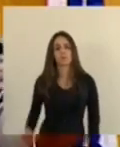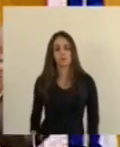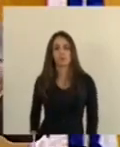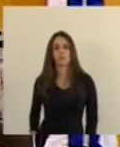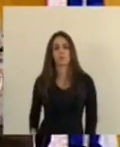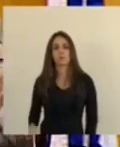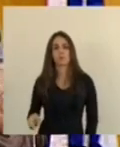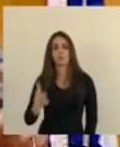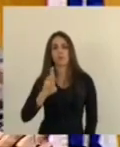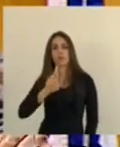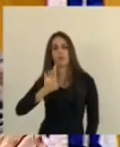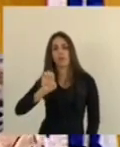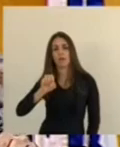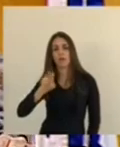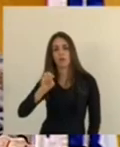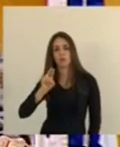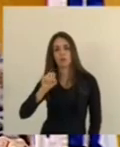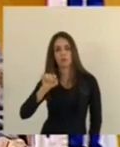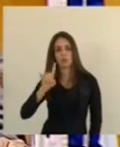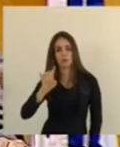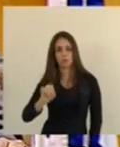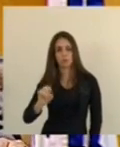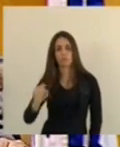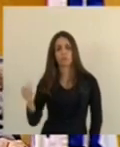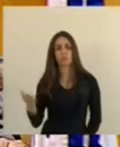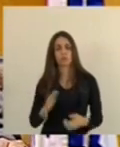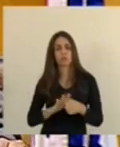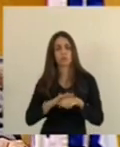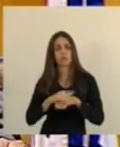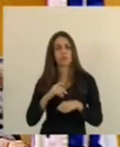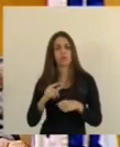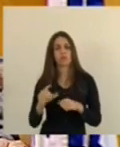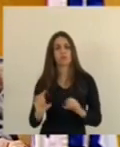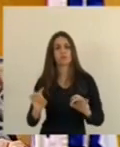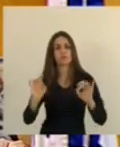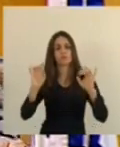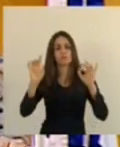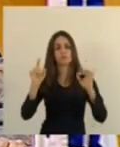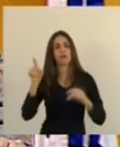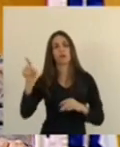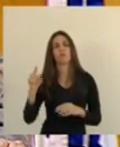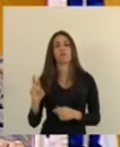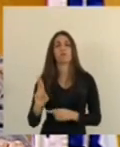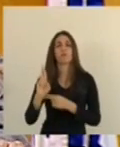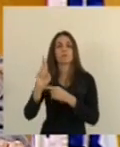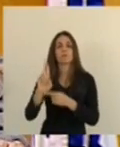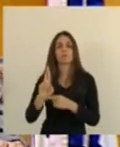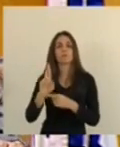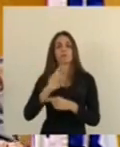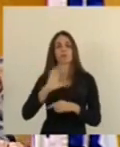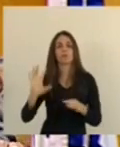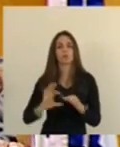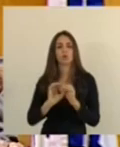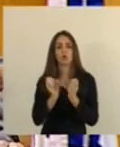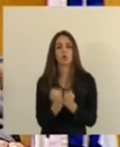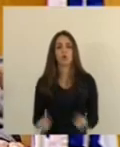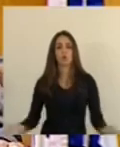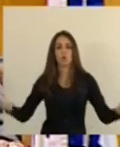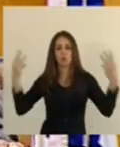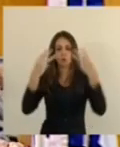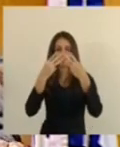hoje à noite vai a uma recepção oferecida pelo representante permanente do Brasil junto às Nações Unidas